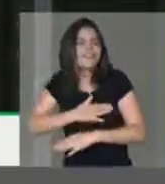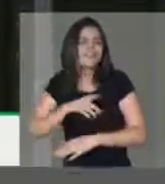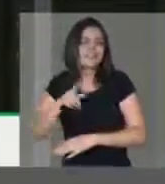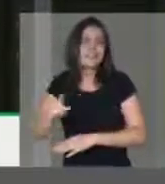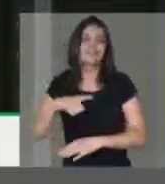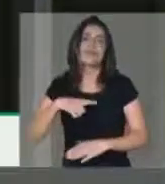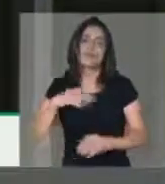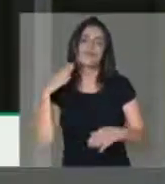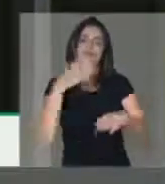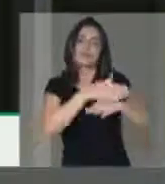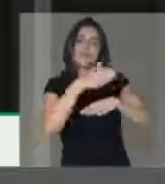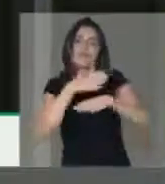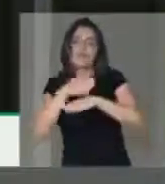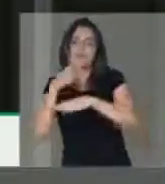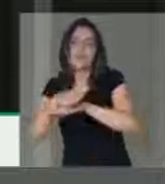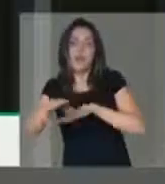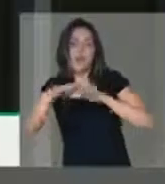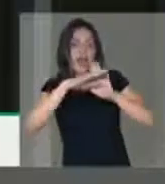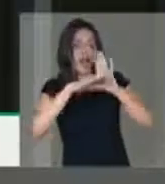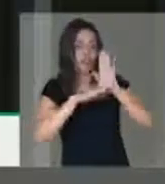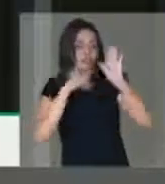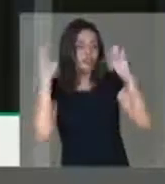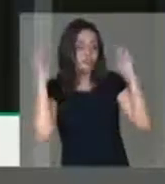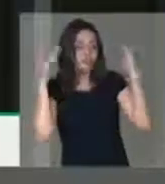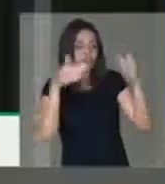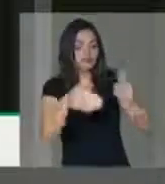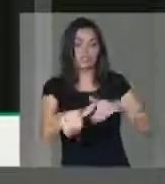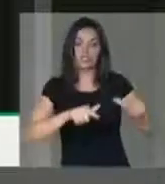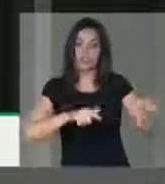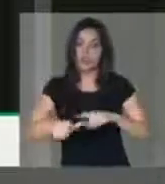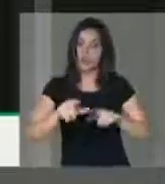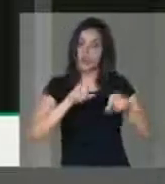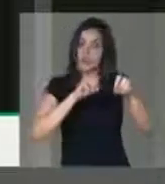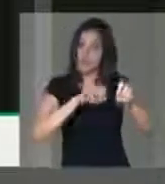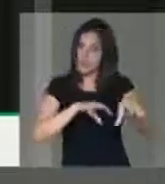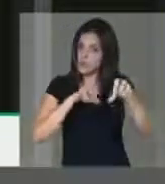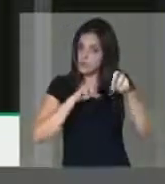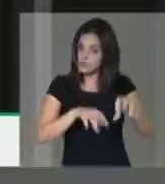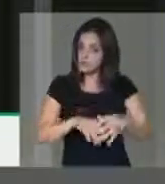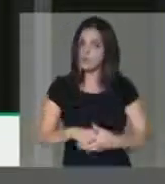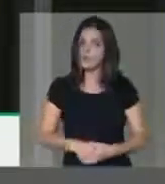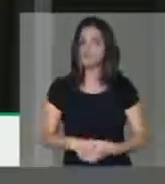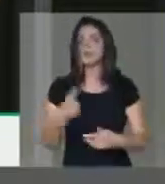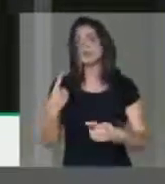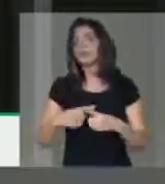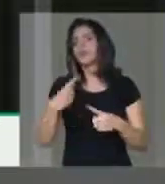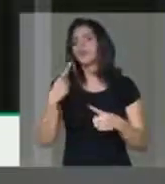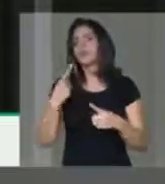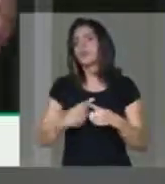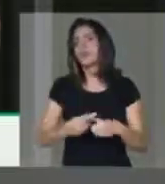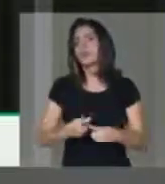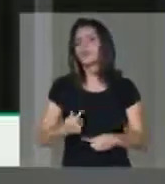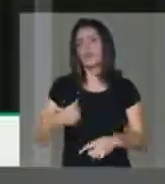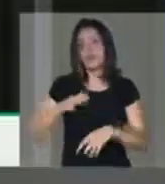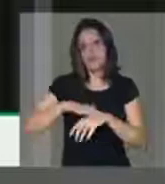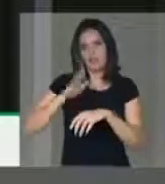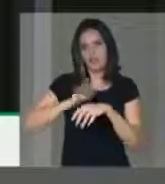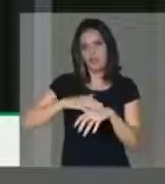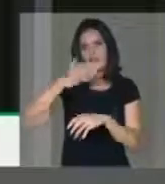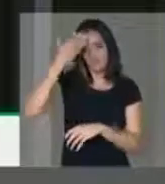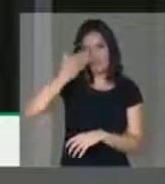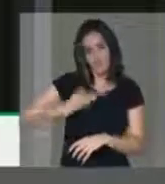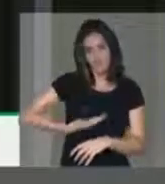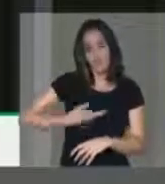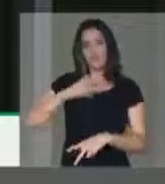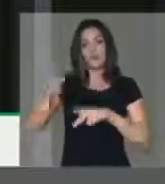agenda bastante concentrada na educação, em virtude dos investimentos que o mandato parlamentar que me